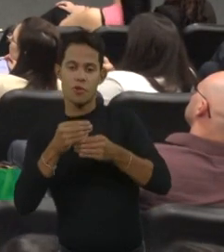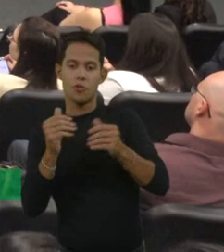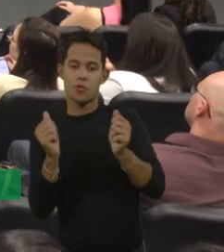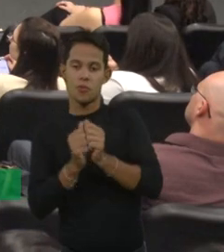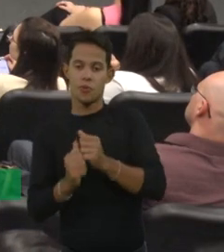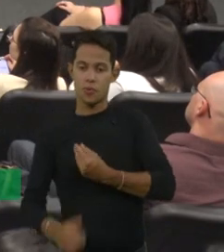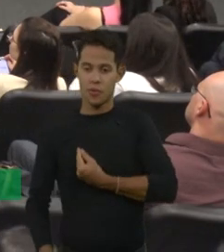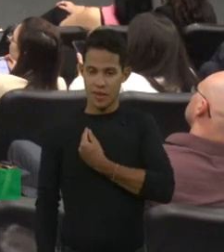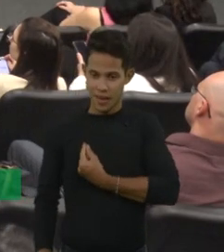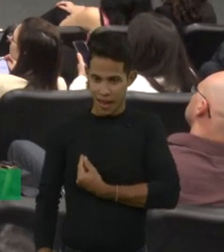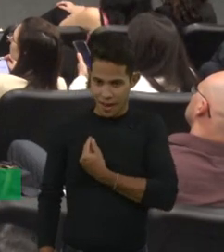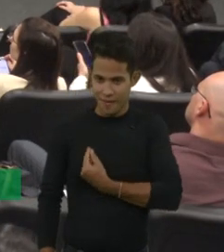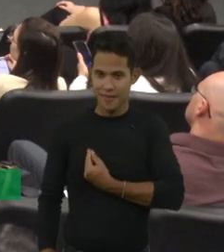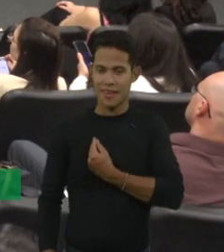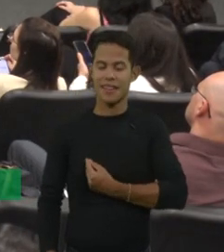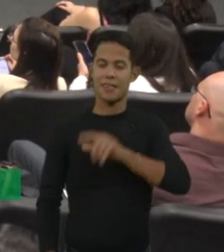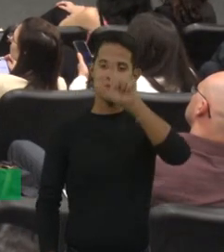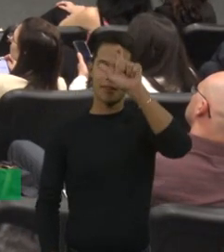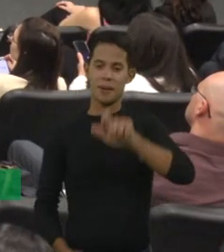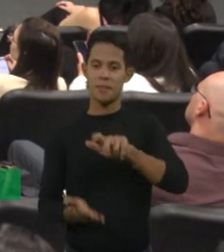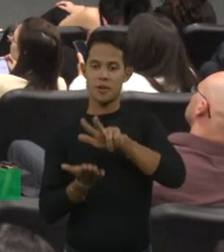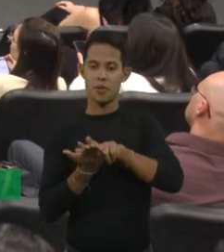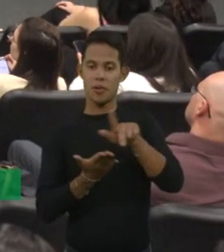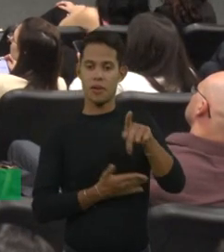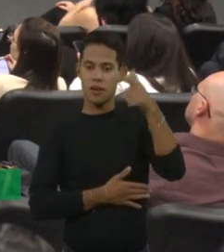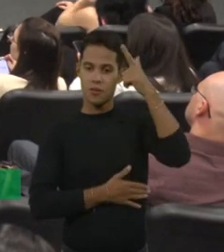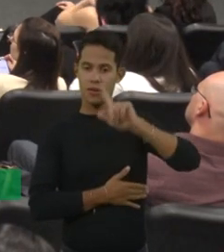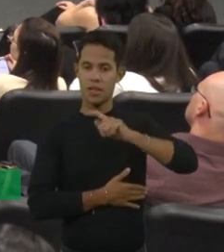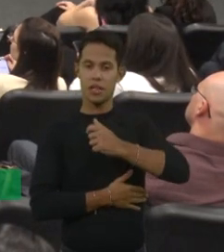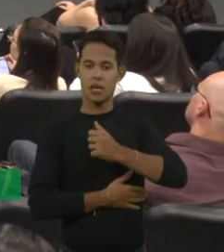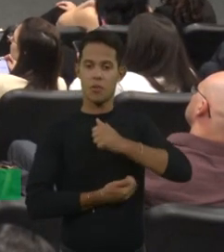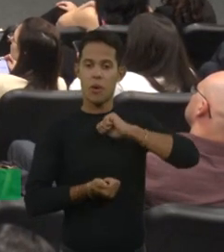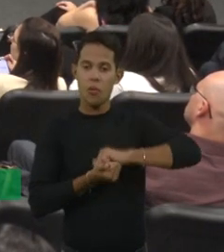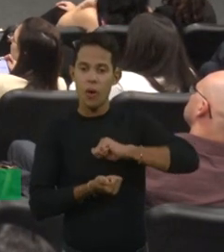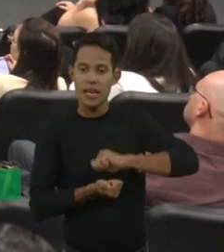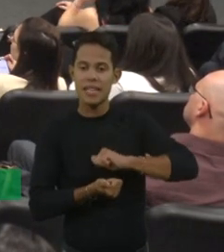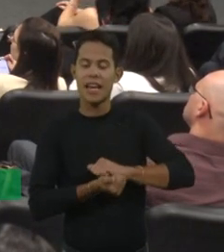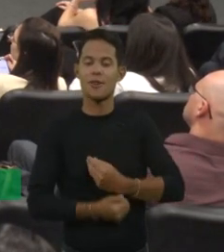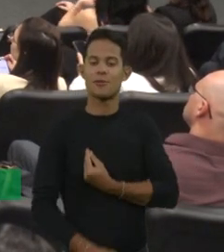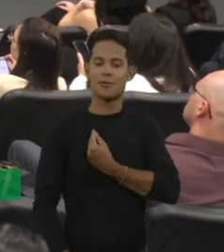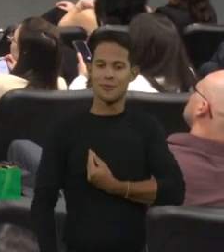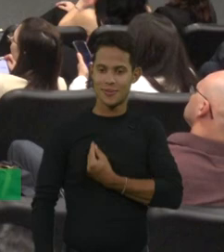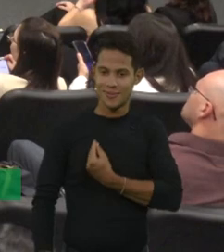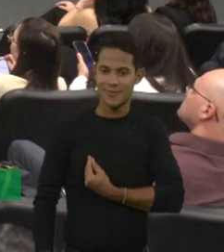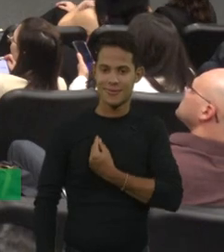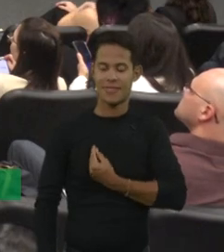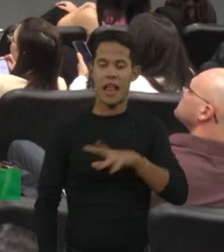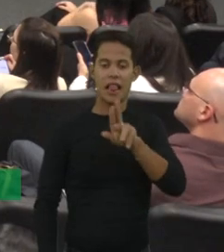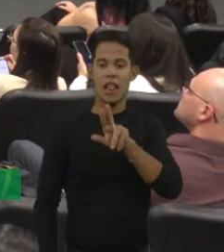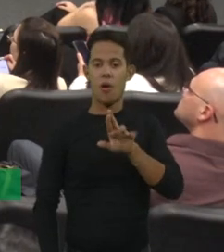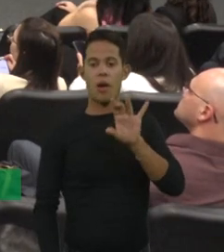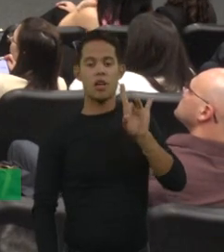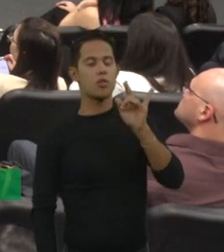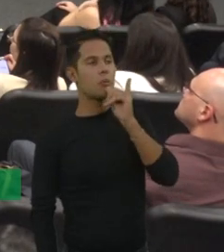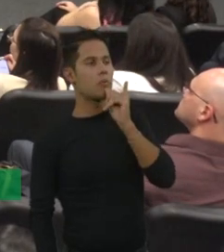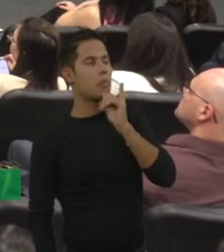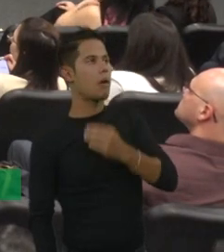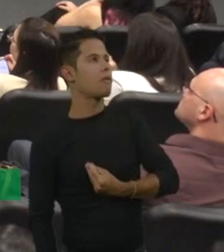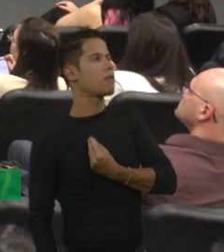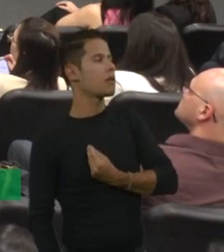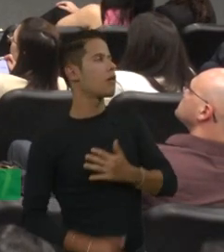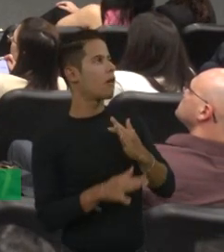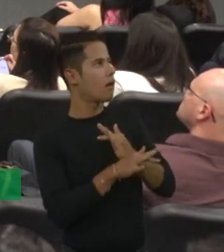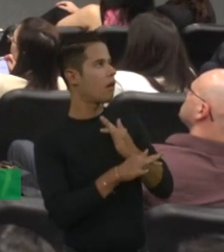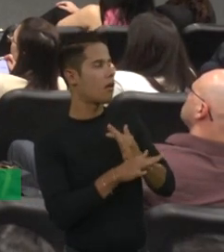tudo na vida do paciente para que ele tenha uma qualidade de vida. Não basta ter uma sobrevida maior, mas também